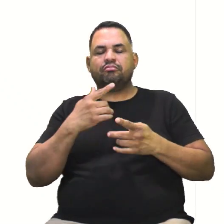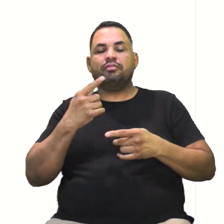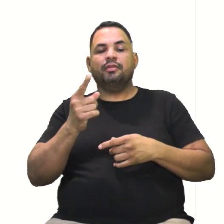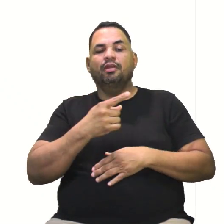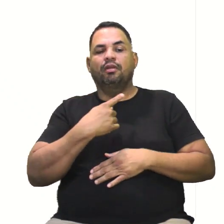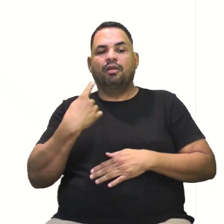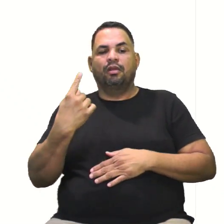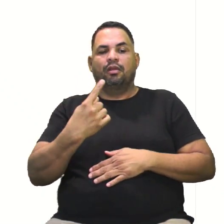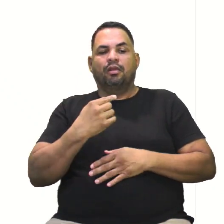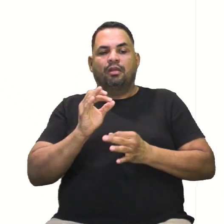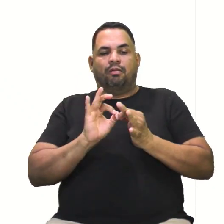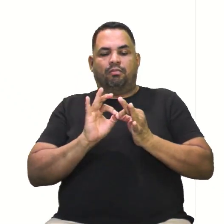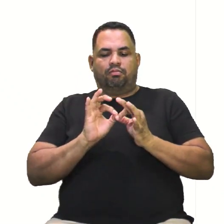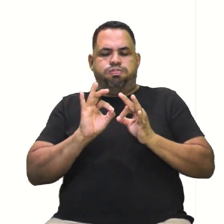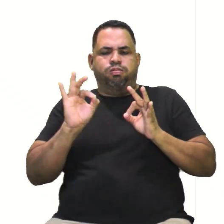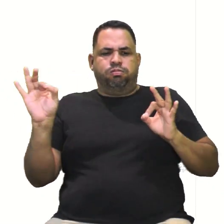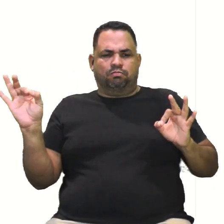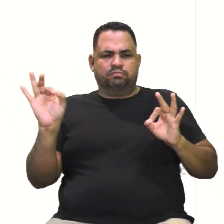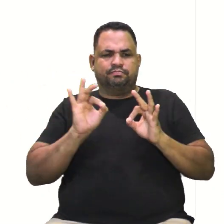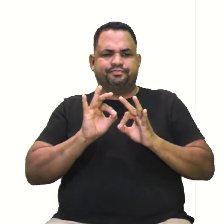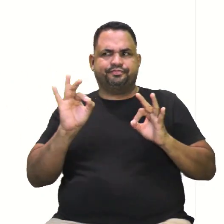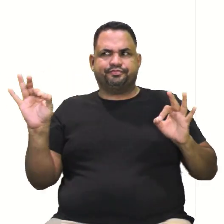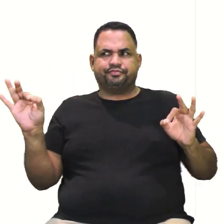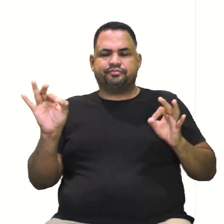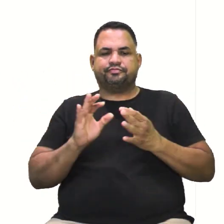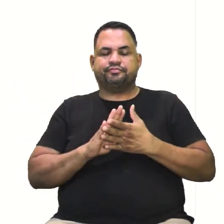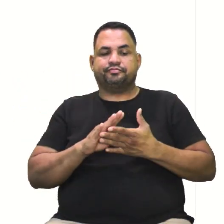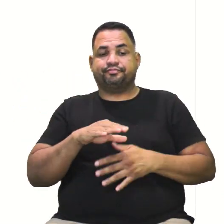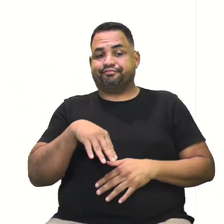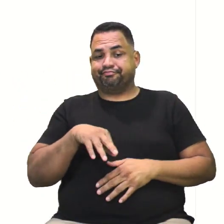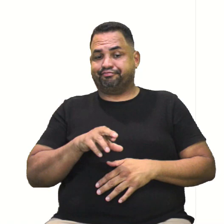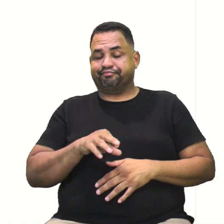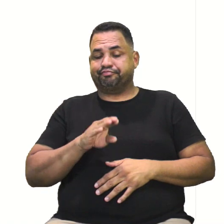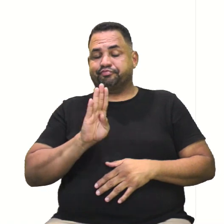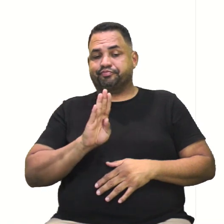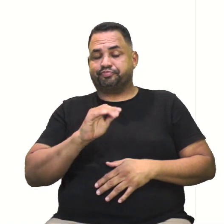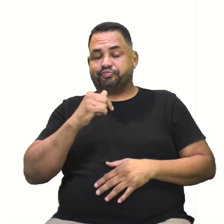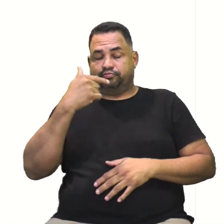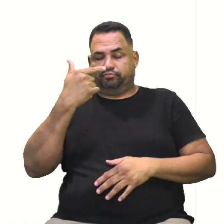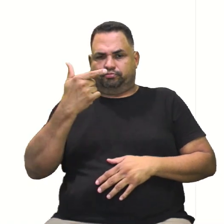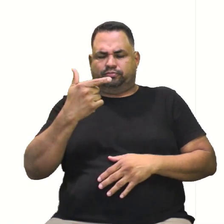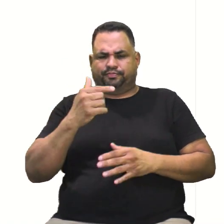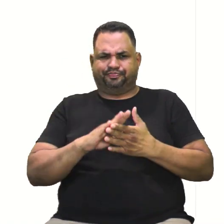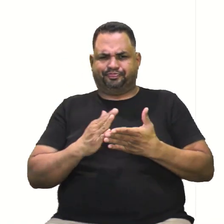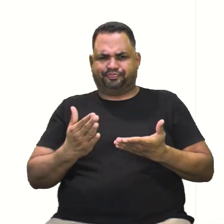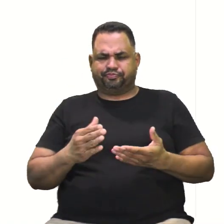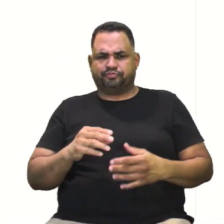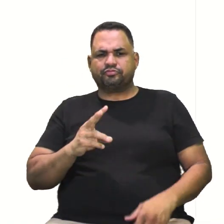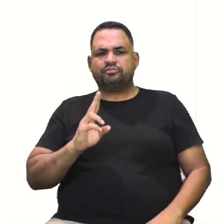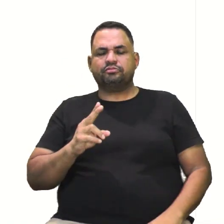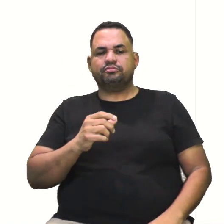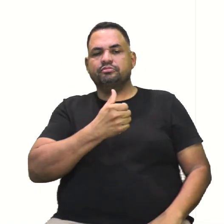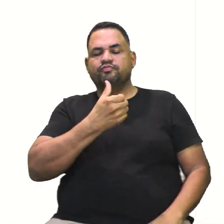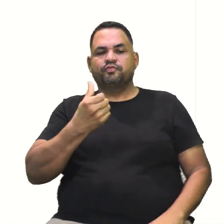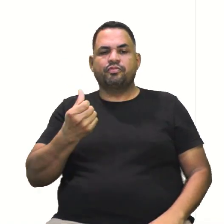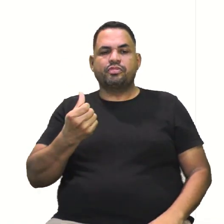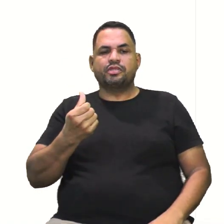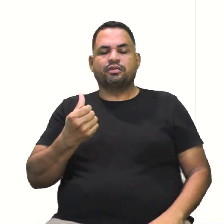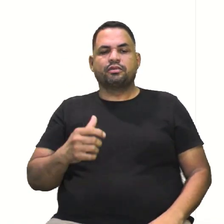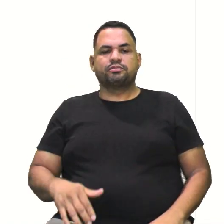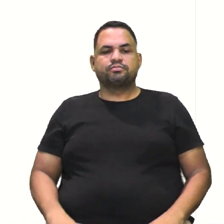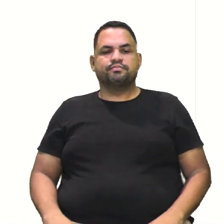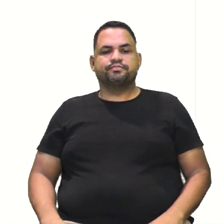né? De medida, então não tem a parte negativa. Quem é o b? O b² vai ser igual a quem? 16. 16,